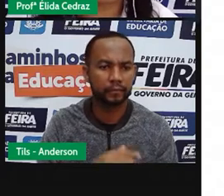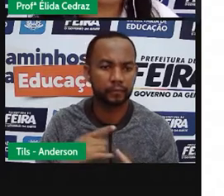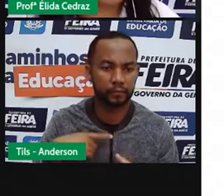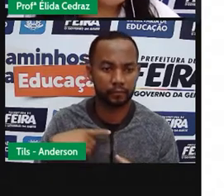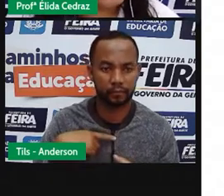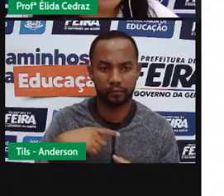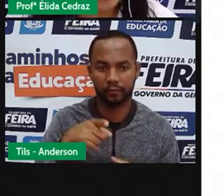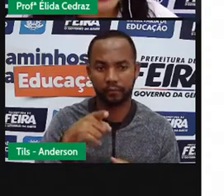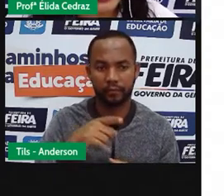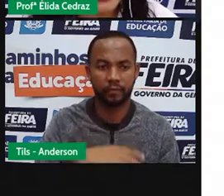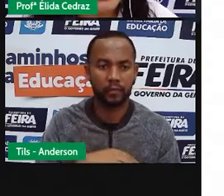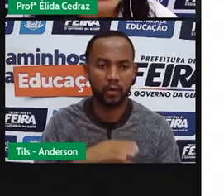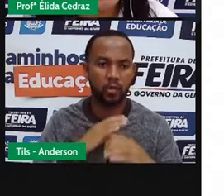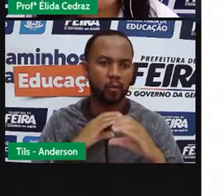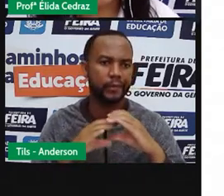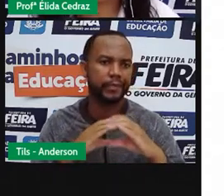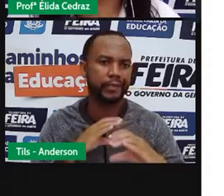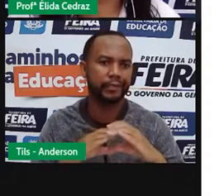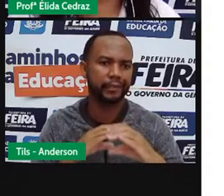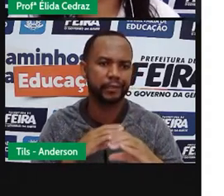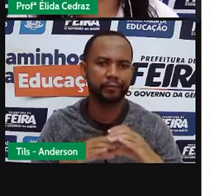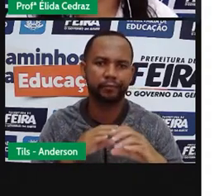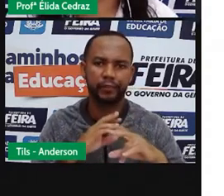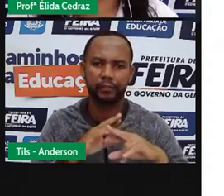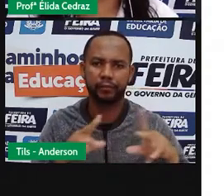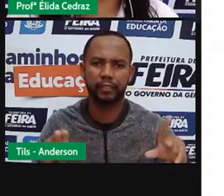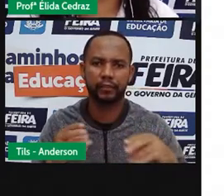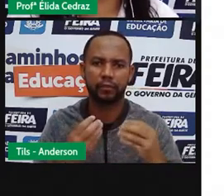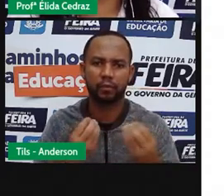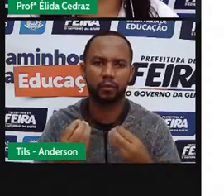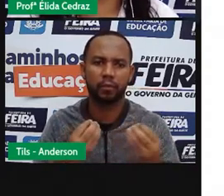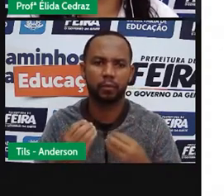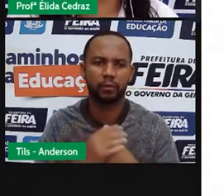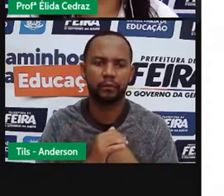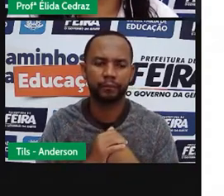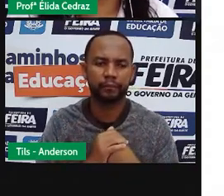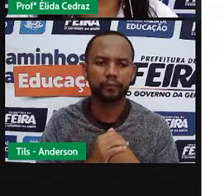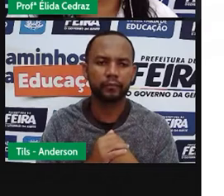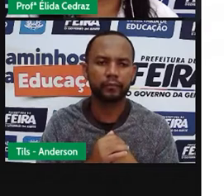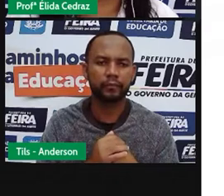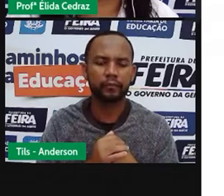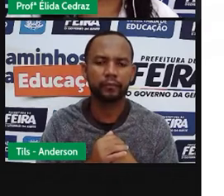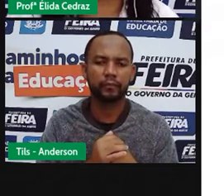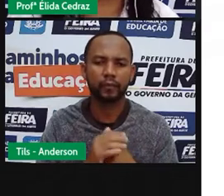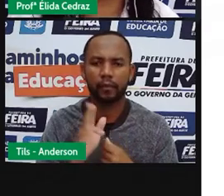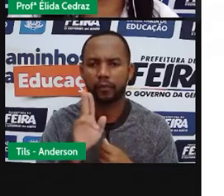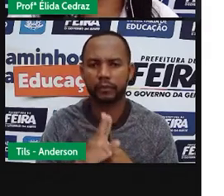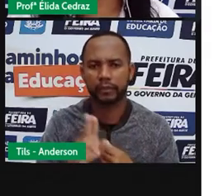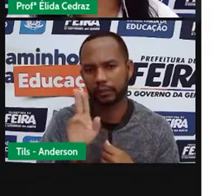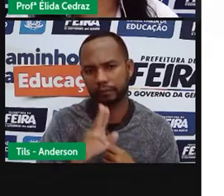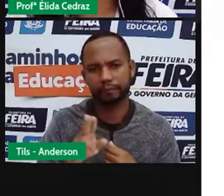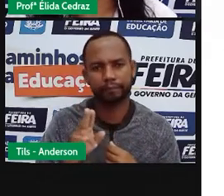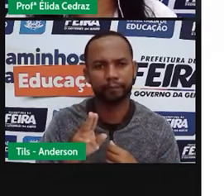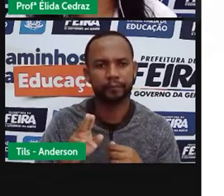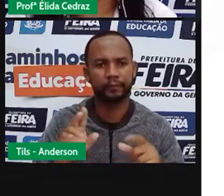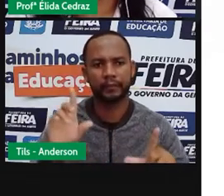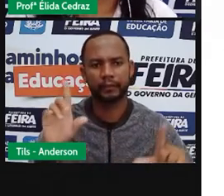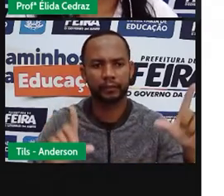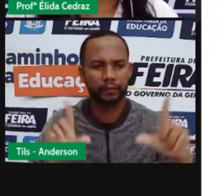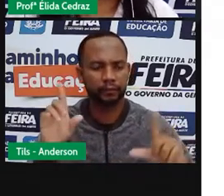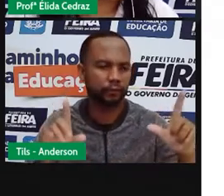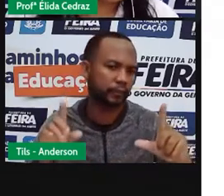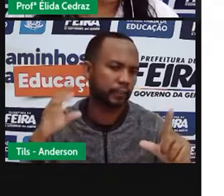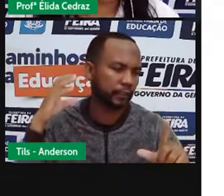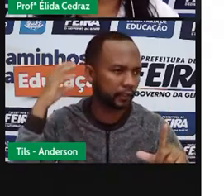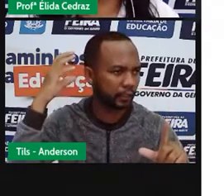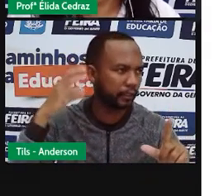meios de comunicação. Os instrumentos que nós costumamos utilizar. TV, rádio,